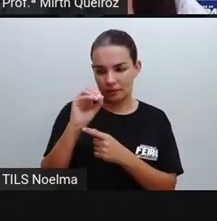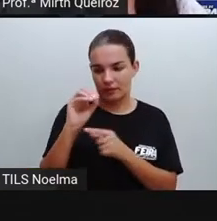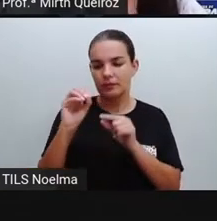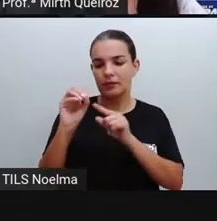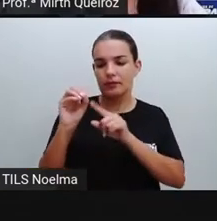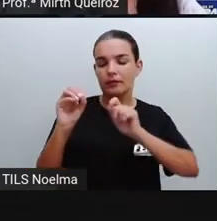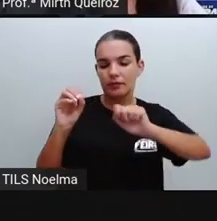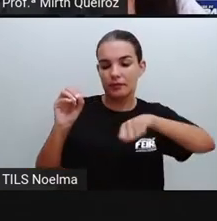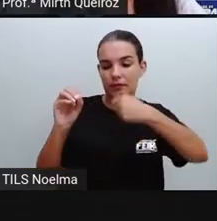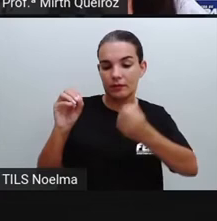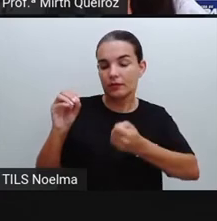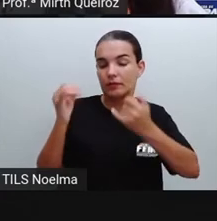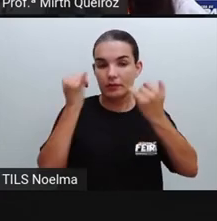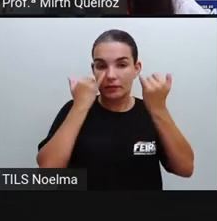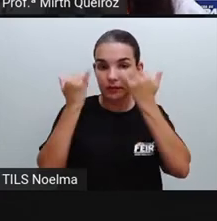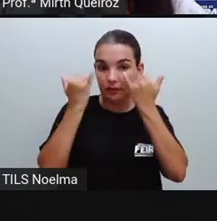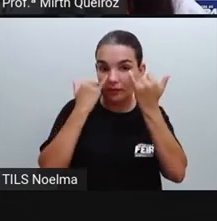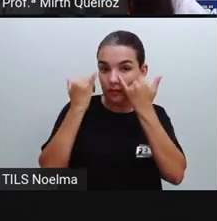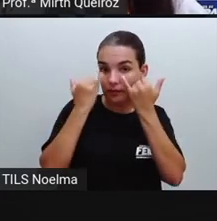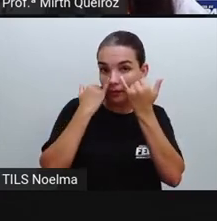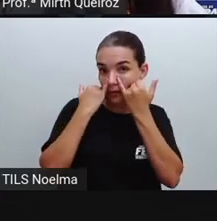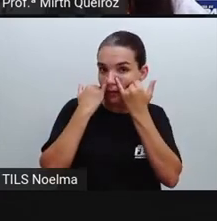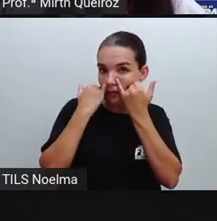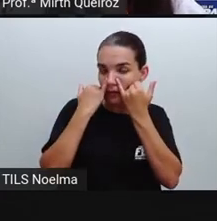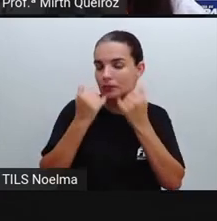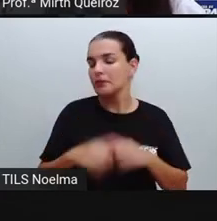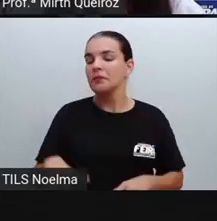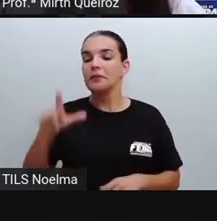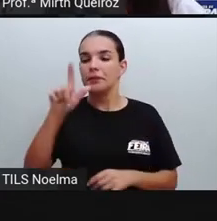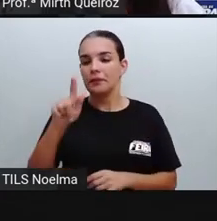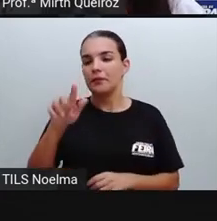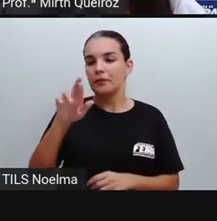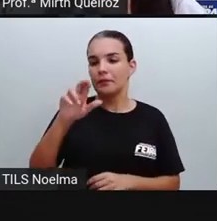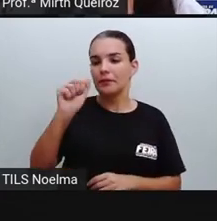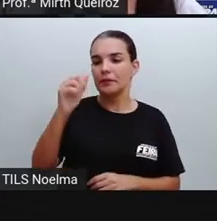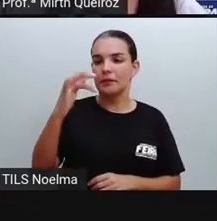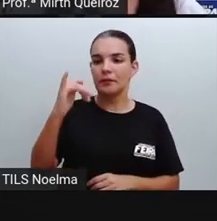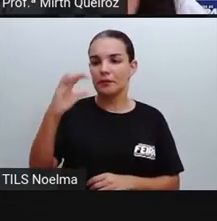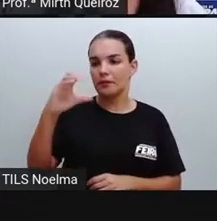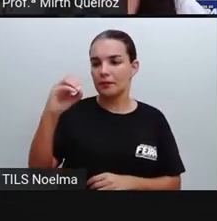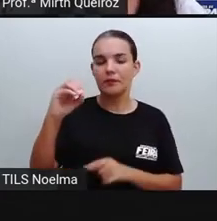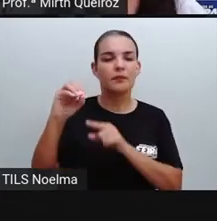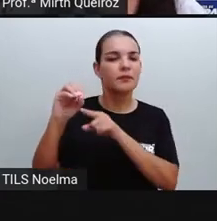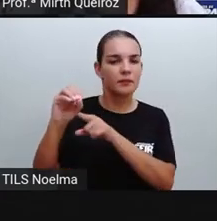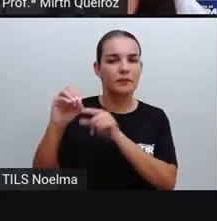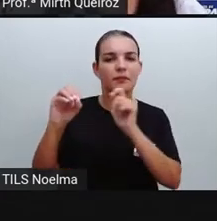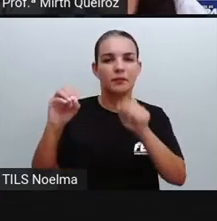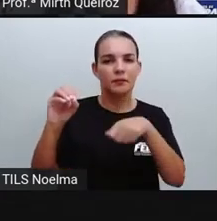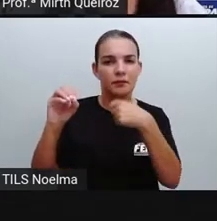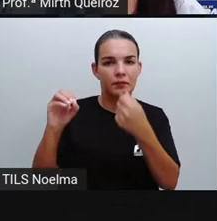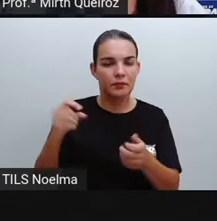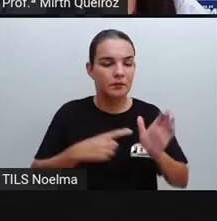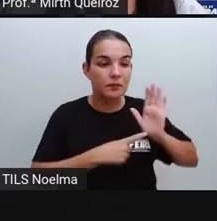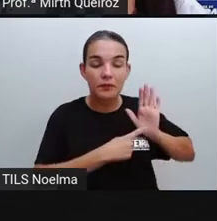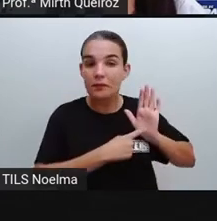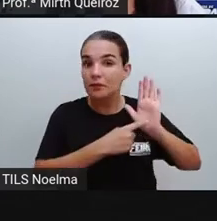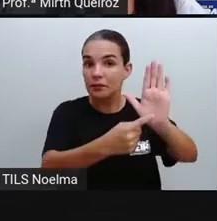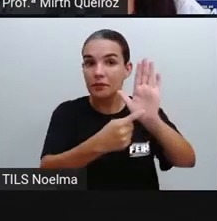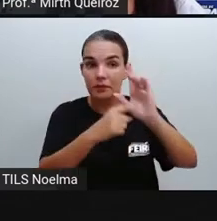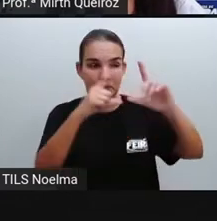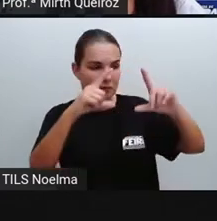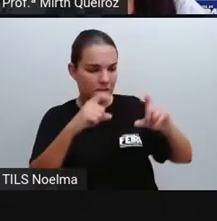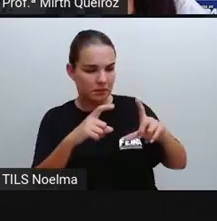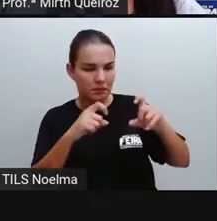Gráfico a gente entende como imagem e ilustração. Então, dessa forma, a gente pode dizer que a